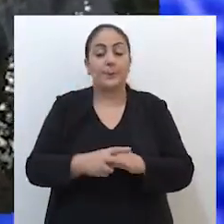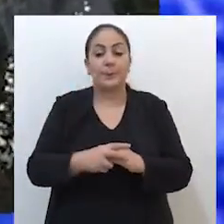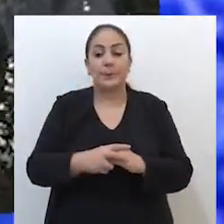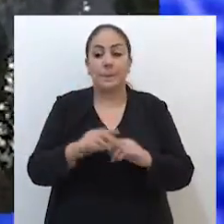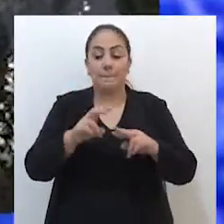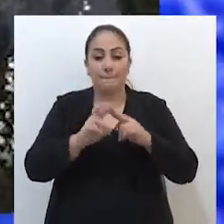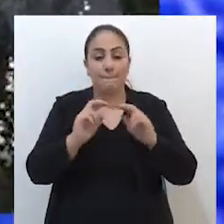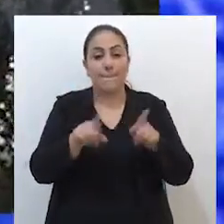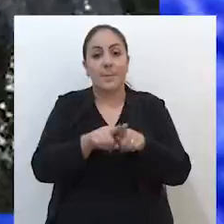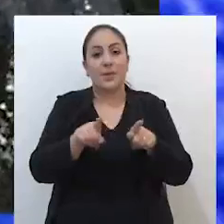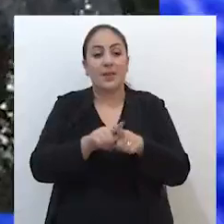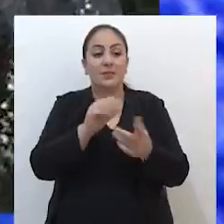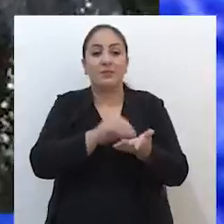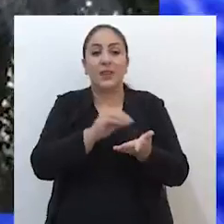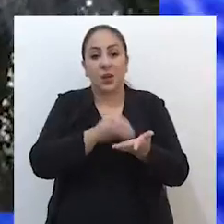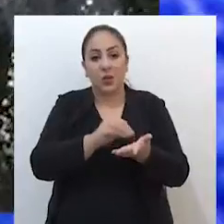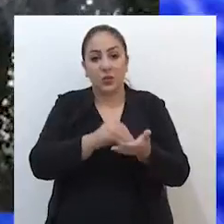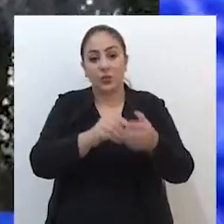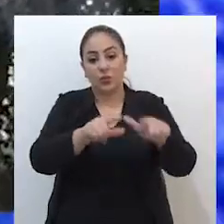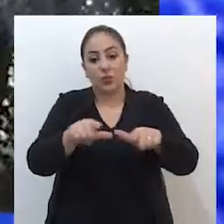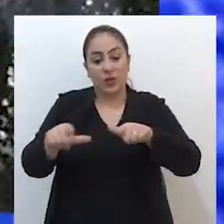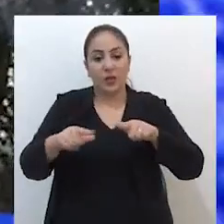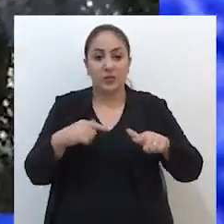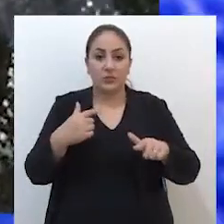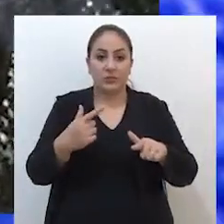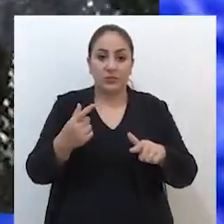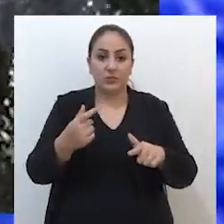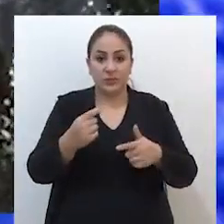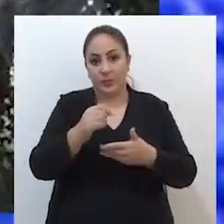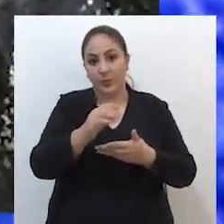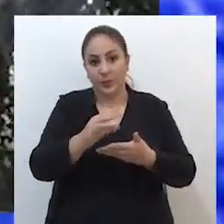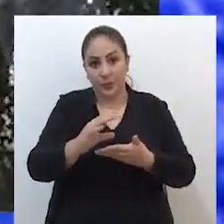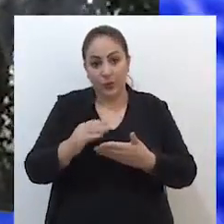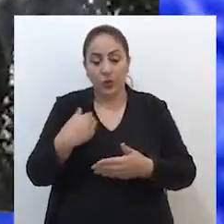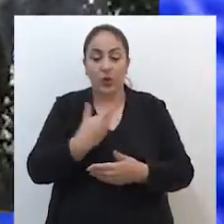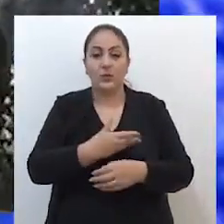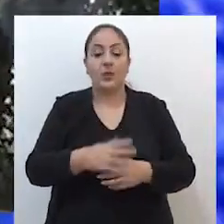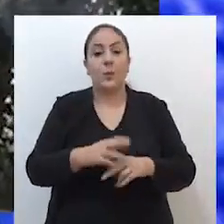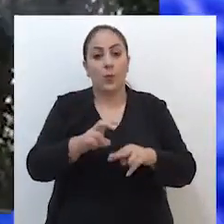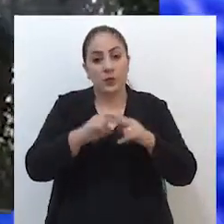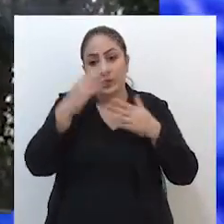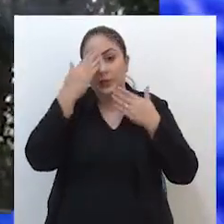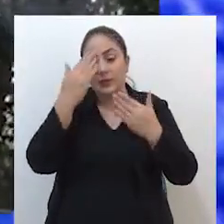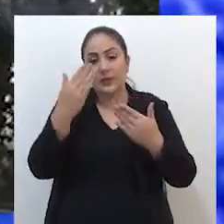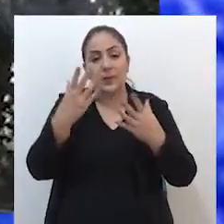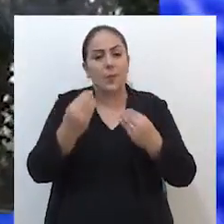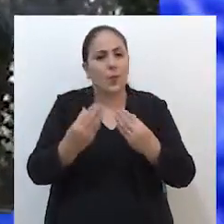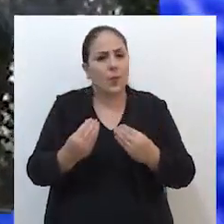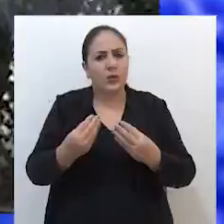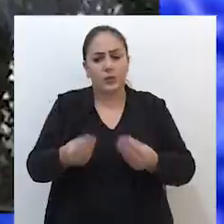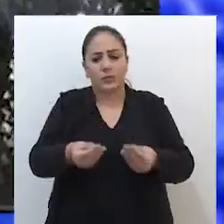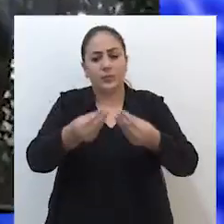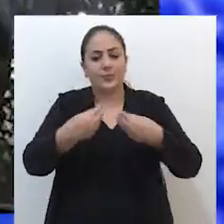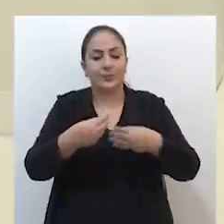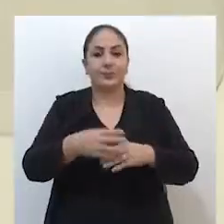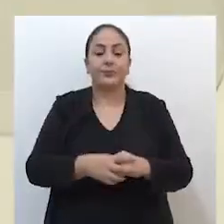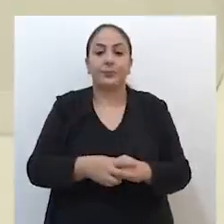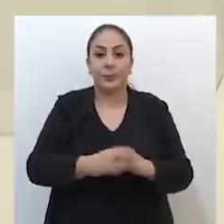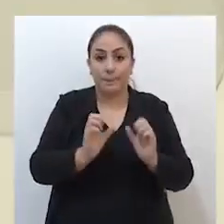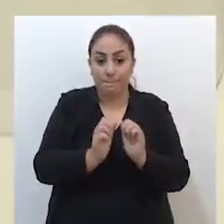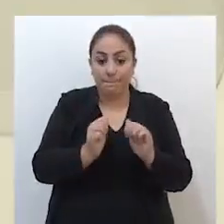e também por estarem em falta nos lugares que nos fornecem. Então, gostaríamos de agradecer muito por essa doação.